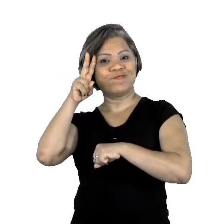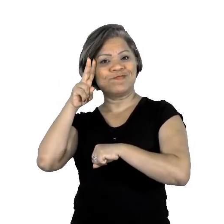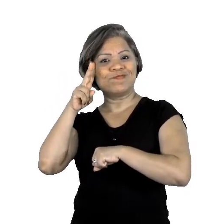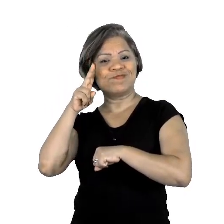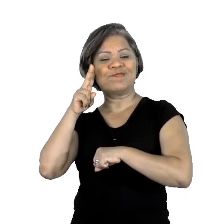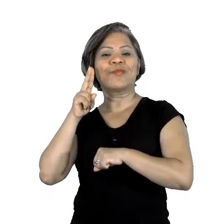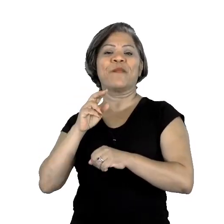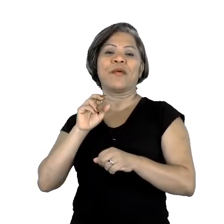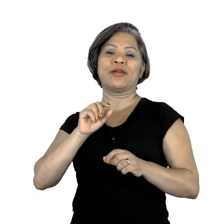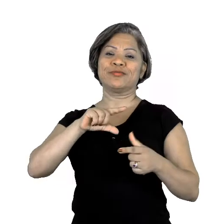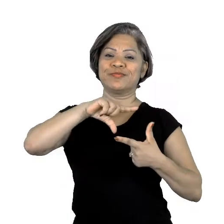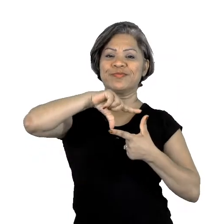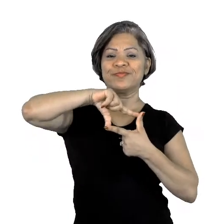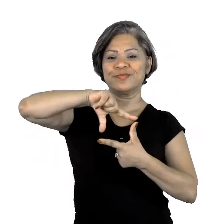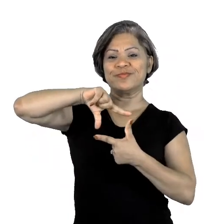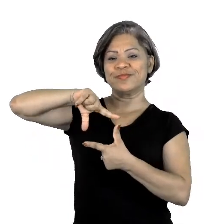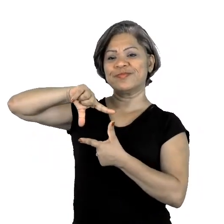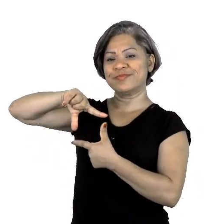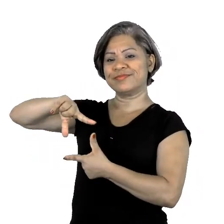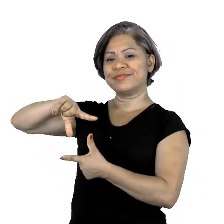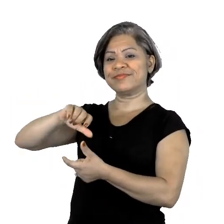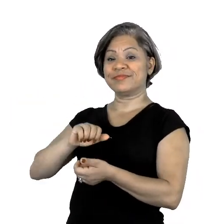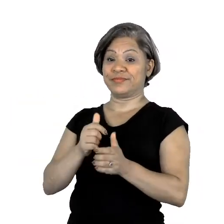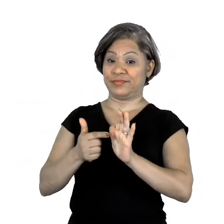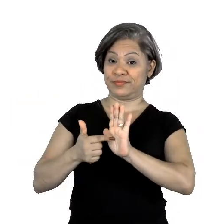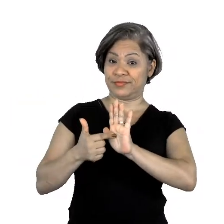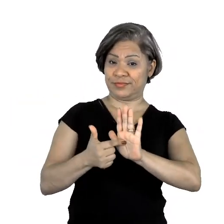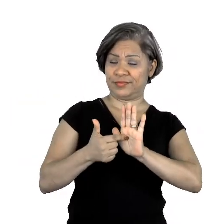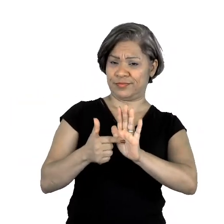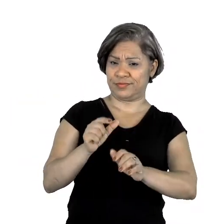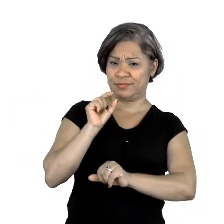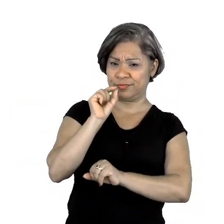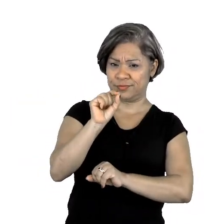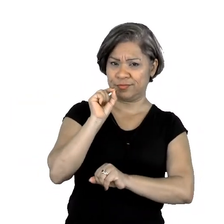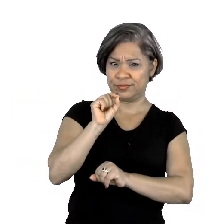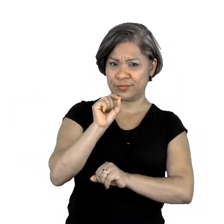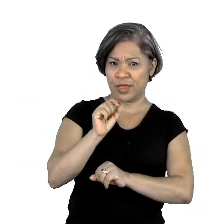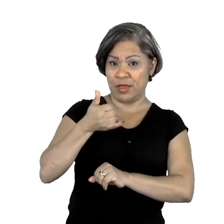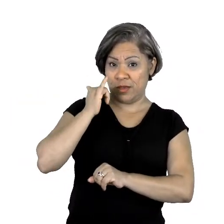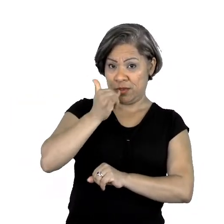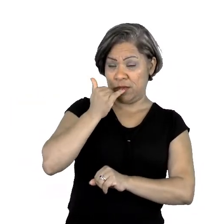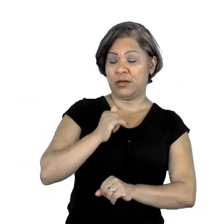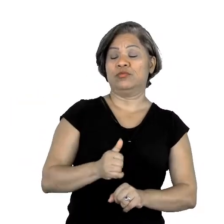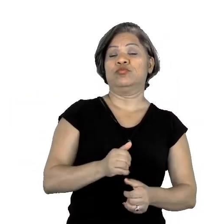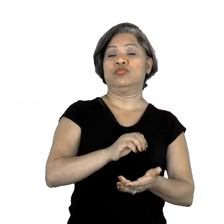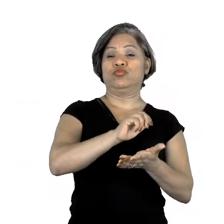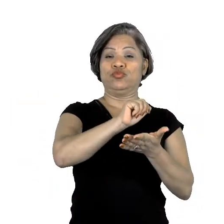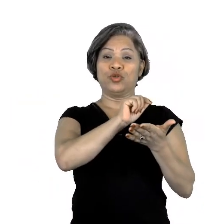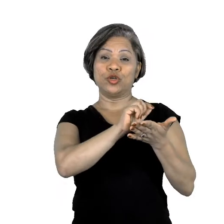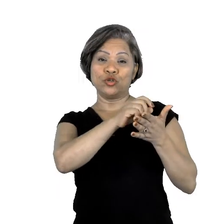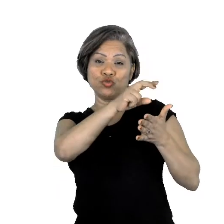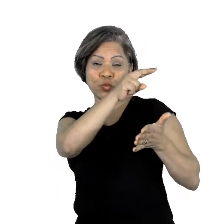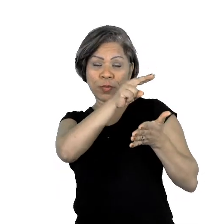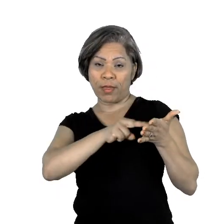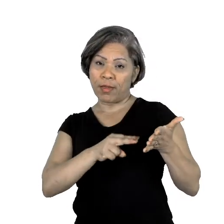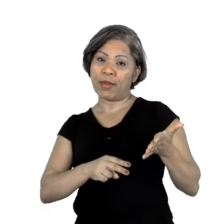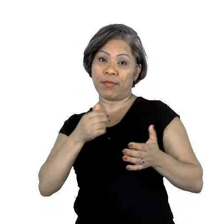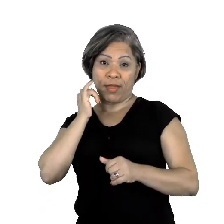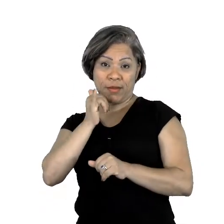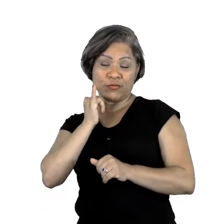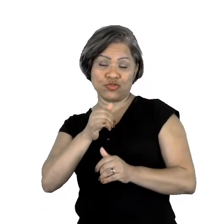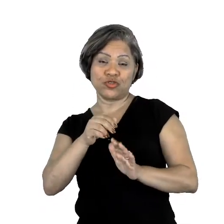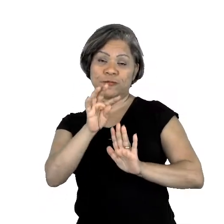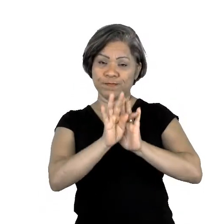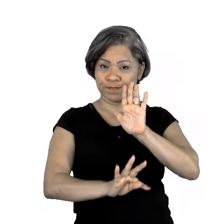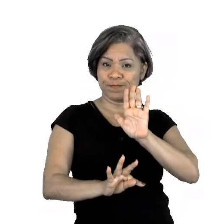As histórias em quadrinhos compõem o quadro dos chamados textos narrativos. Tem como objetivo maior o entretenimento, com